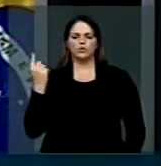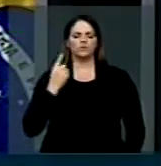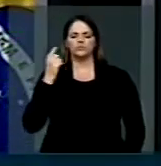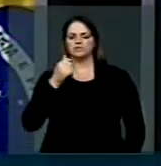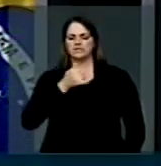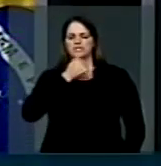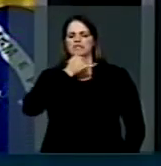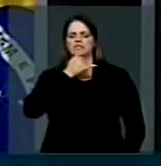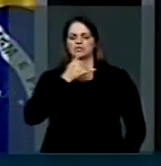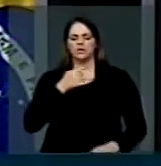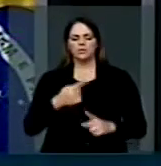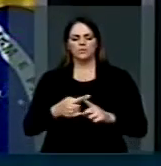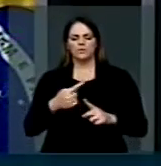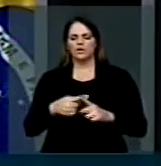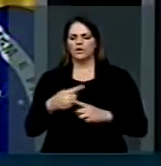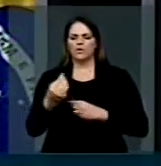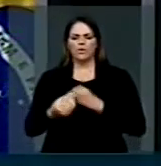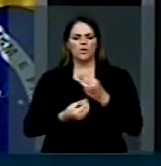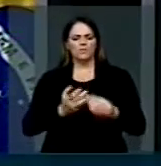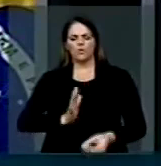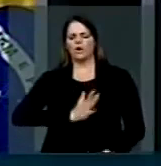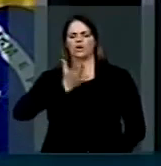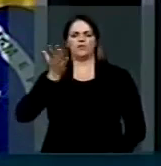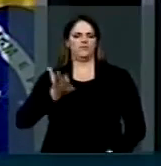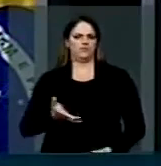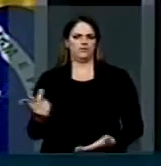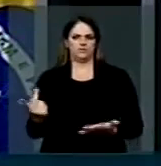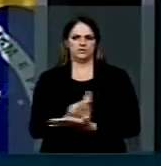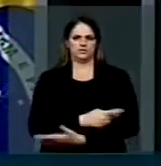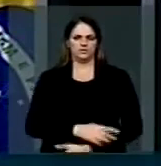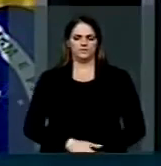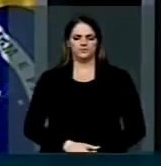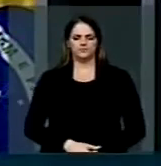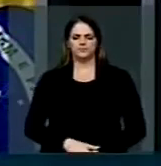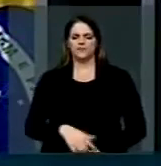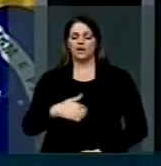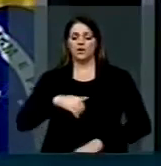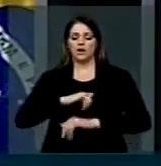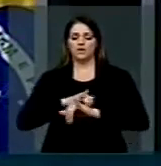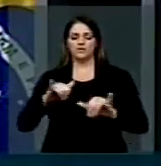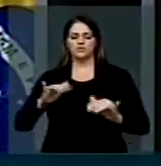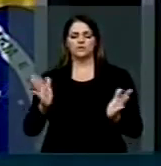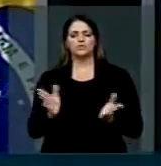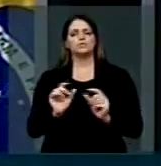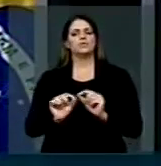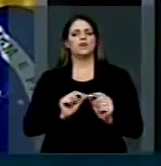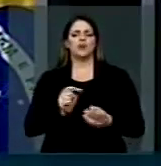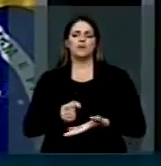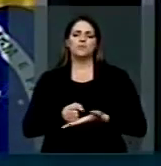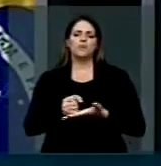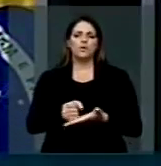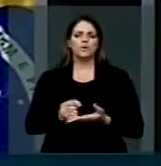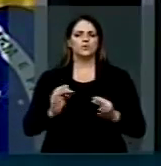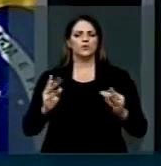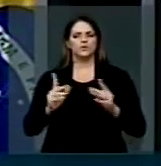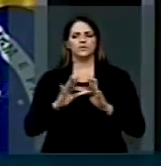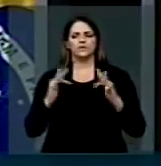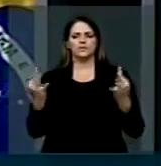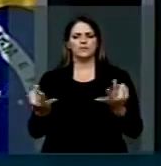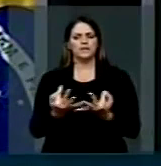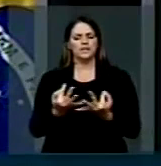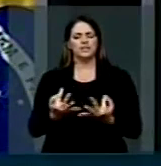por uma coisa tão terrível. Portanto, o registro que faço é de solidariedade a todos os familiares, de